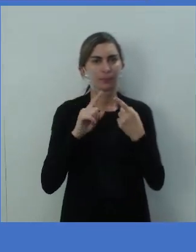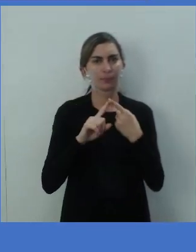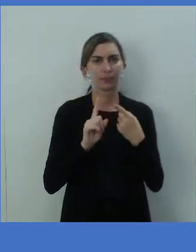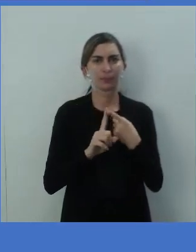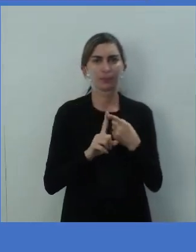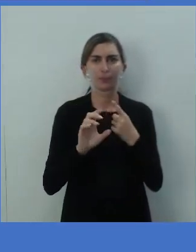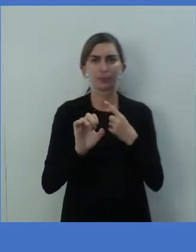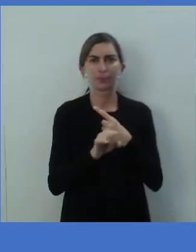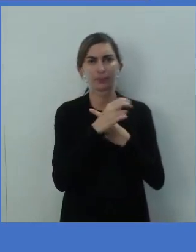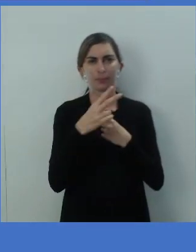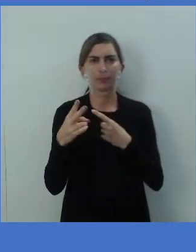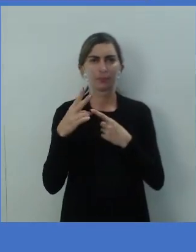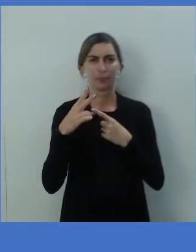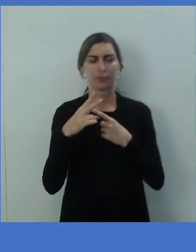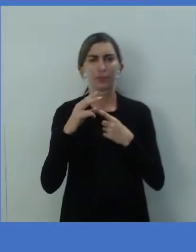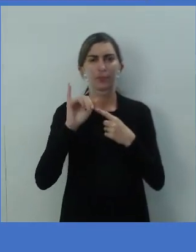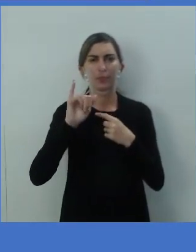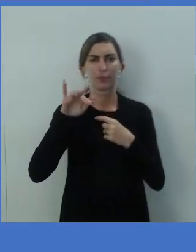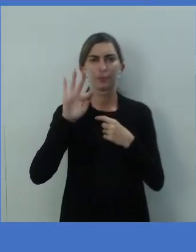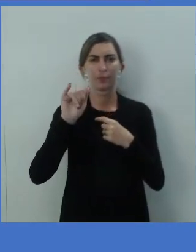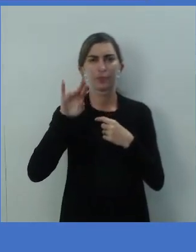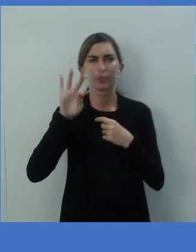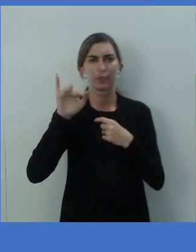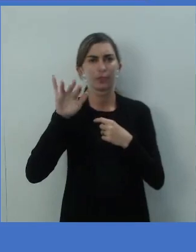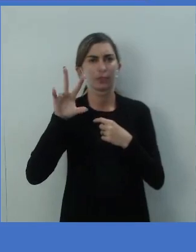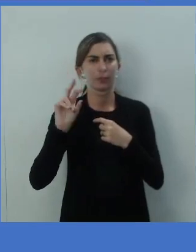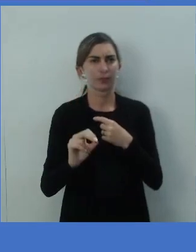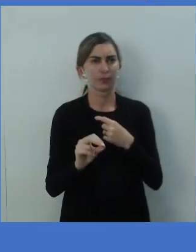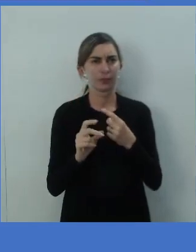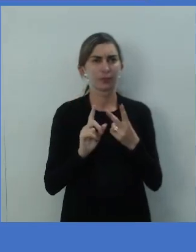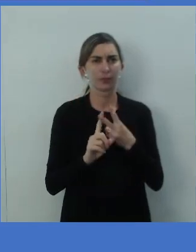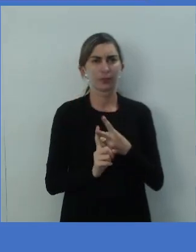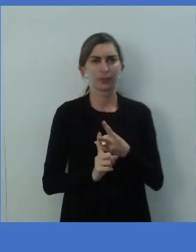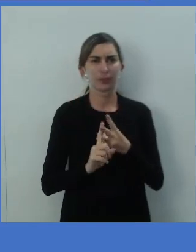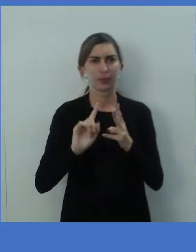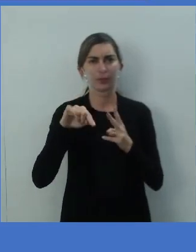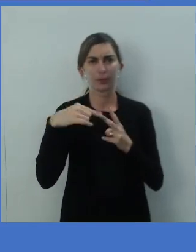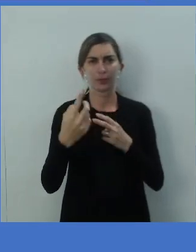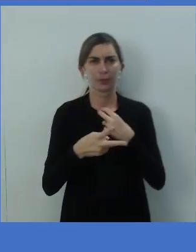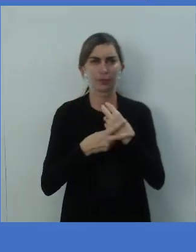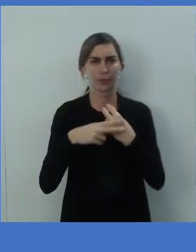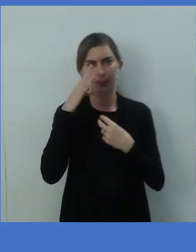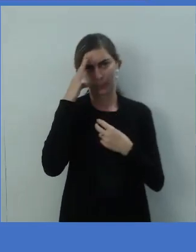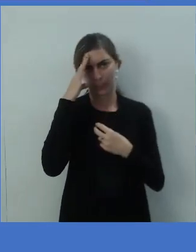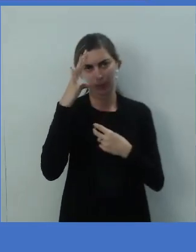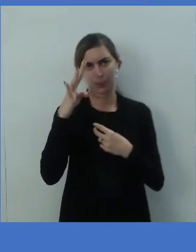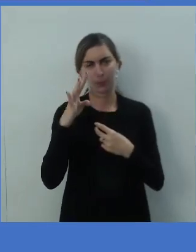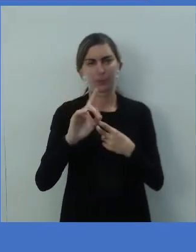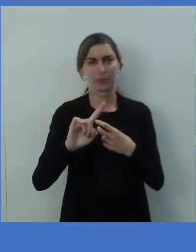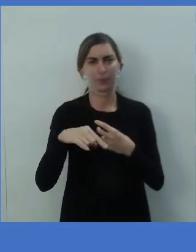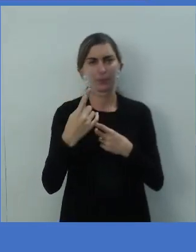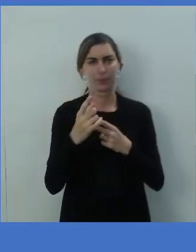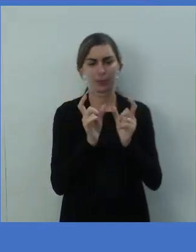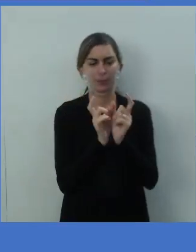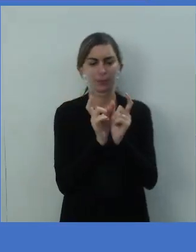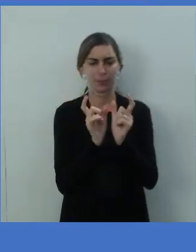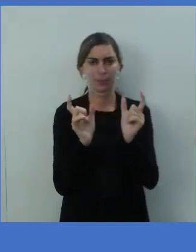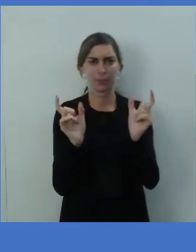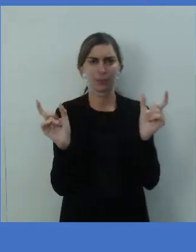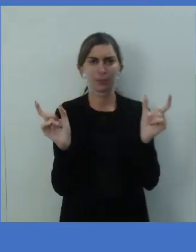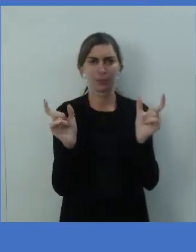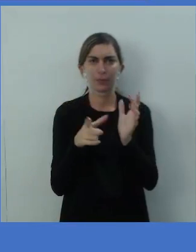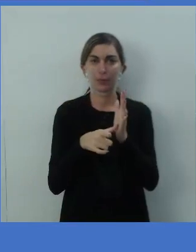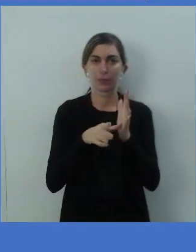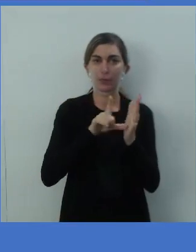são usados sem o infinitivo to. Precedem o verbo principal, então em uma sentença eles ficam